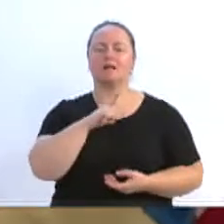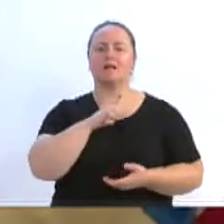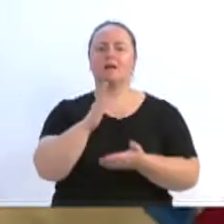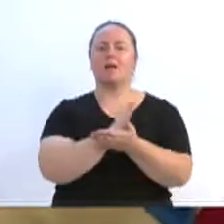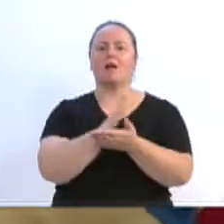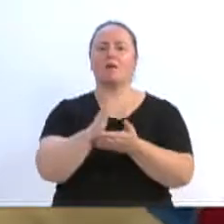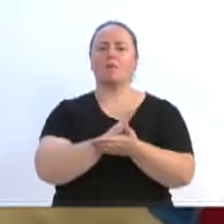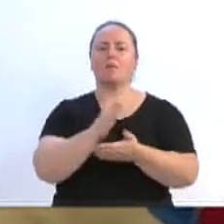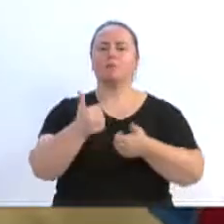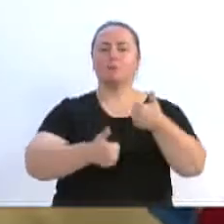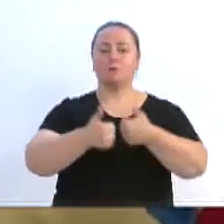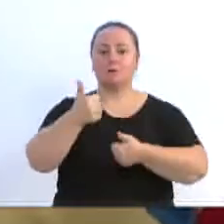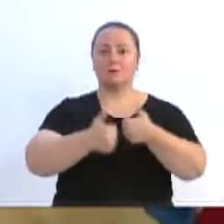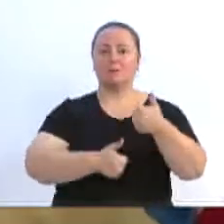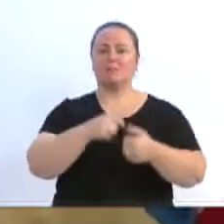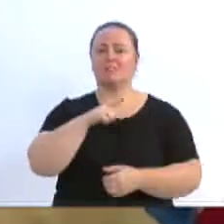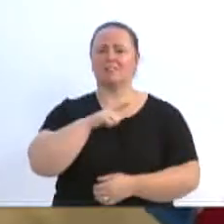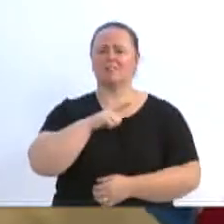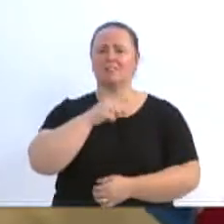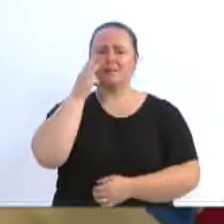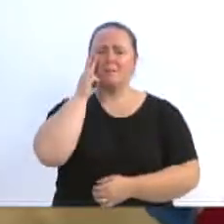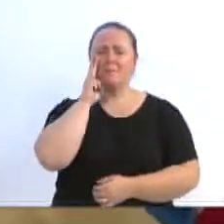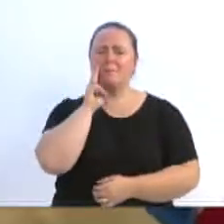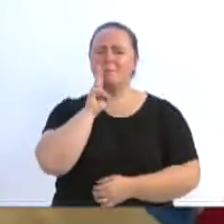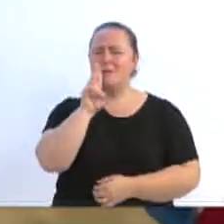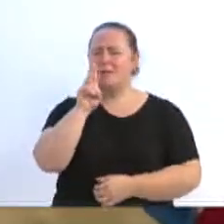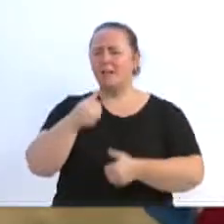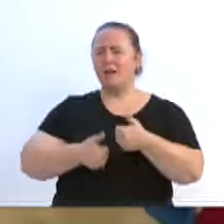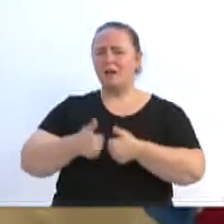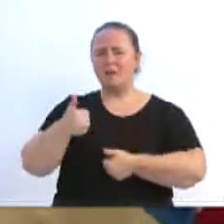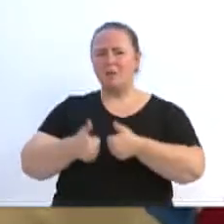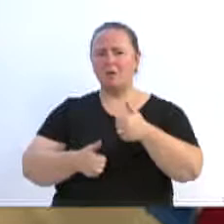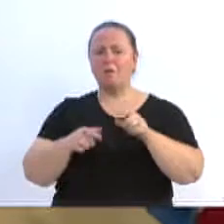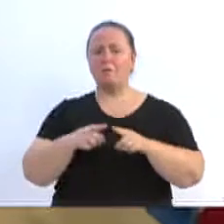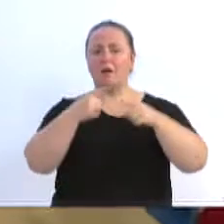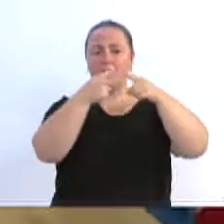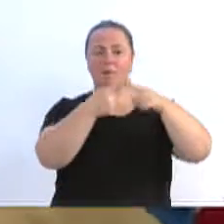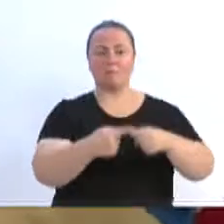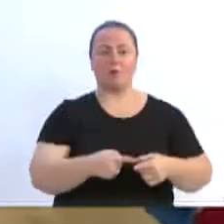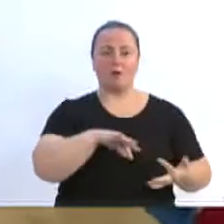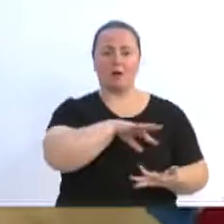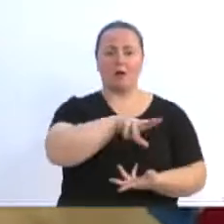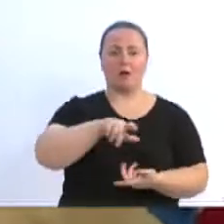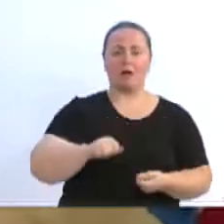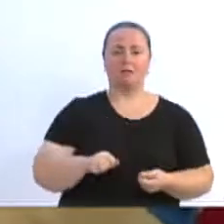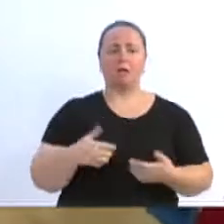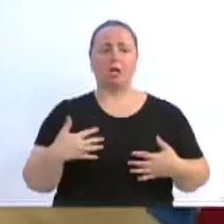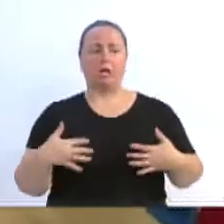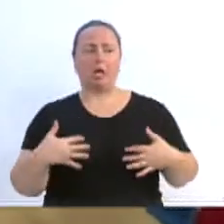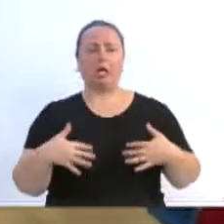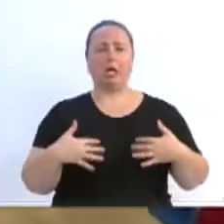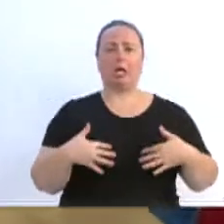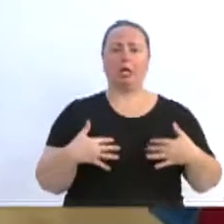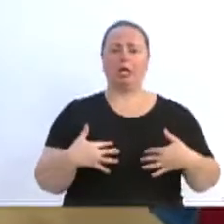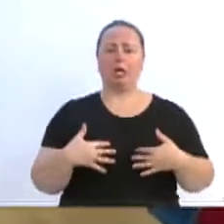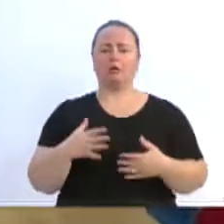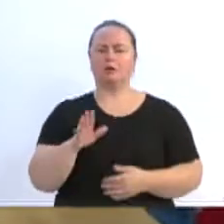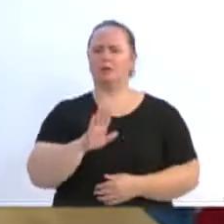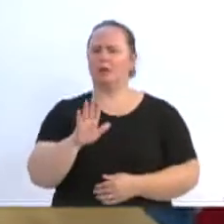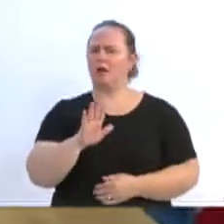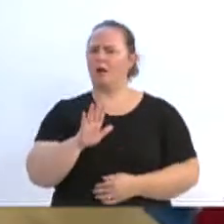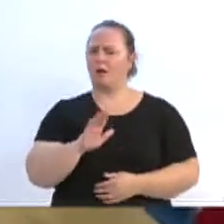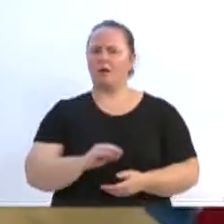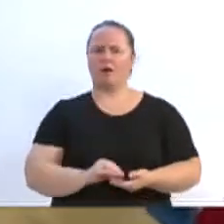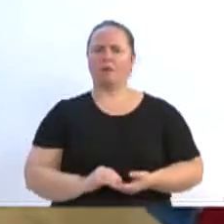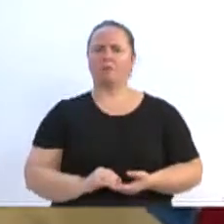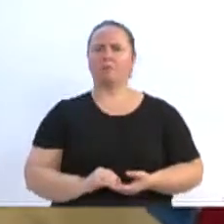jogar, que ganham milhões para jogar, e na hora de uma Copa do Mundo, eles afrouxam o pé, e eu acho que